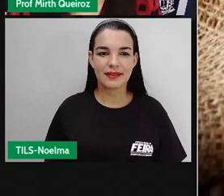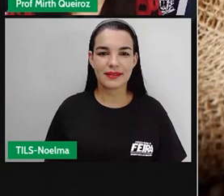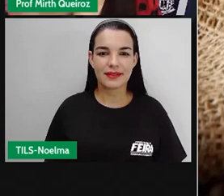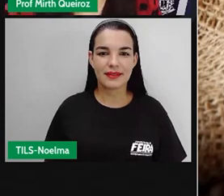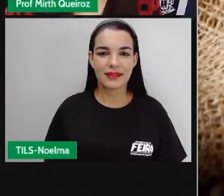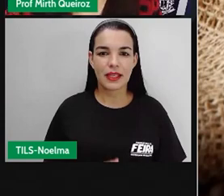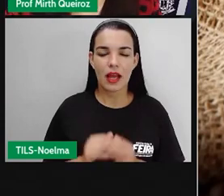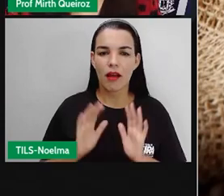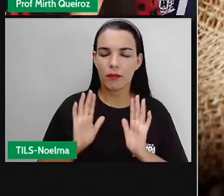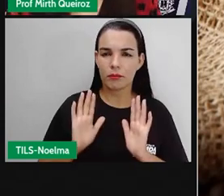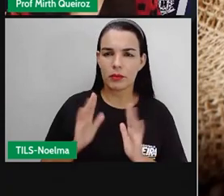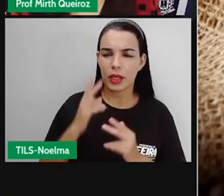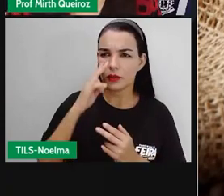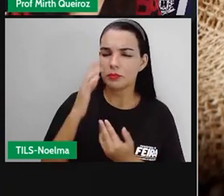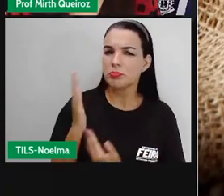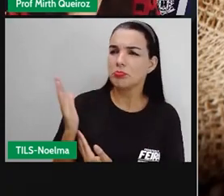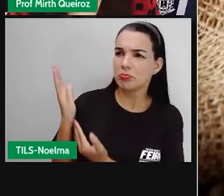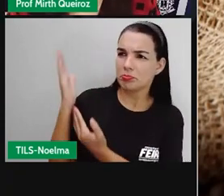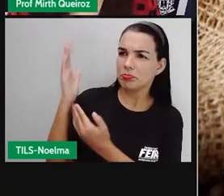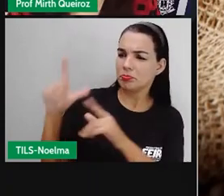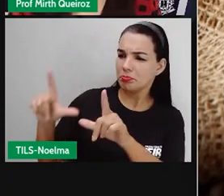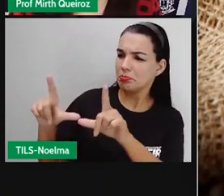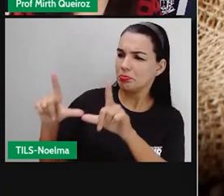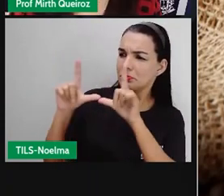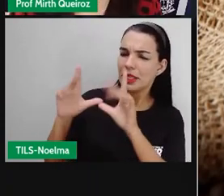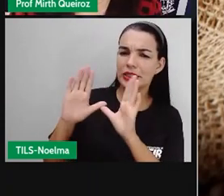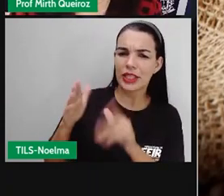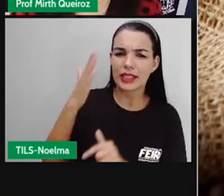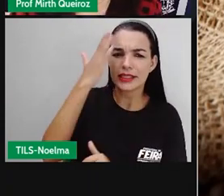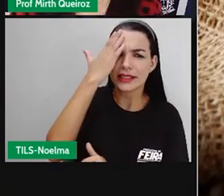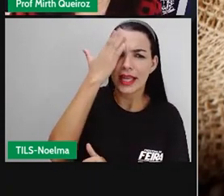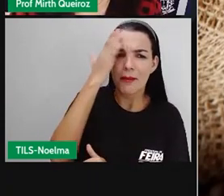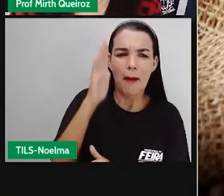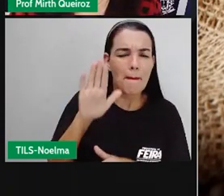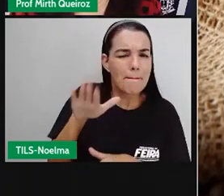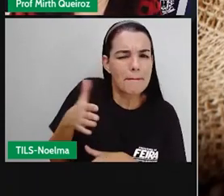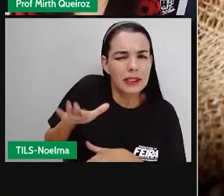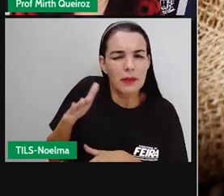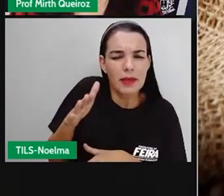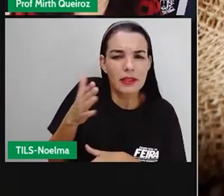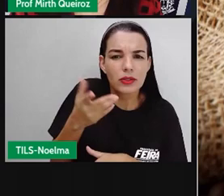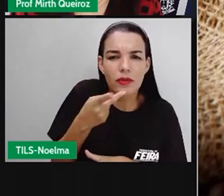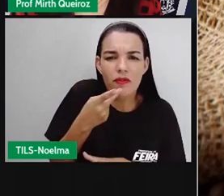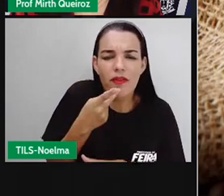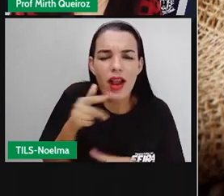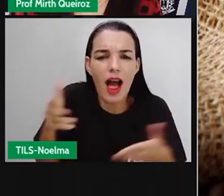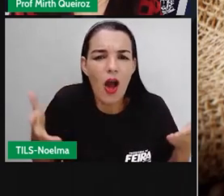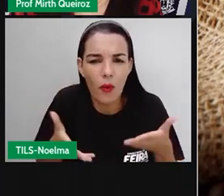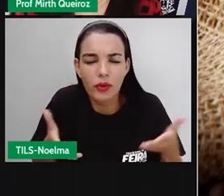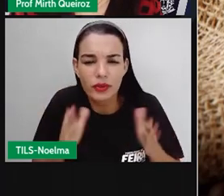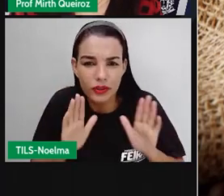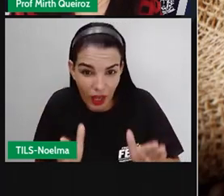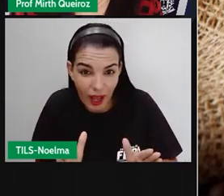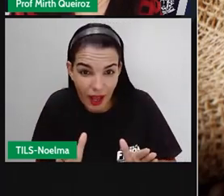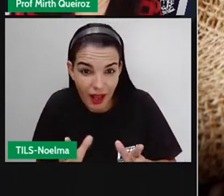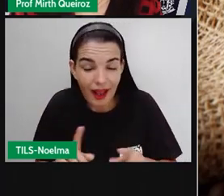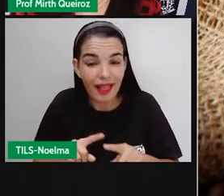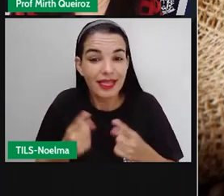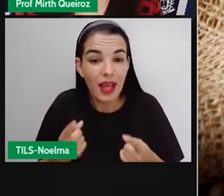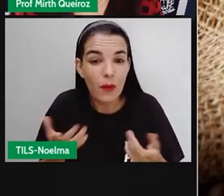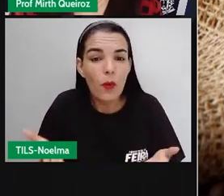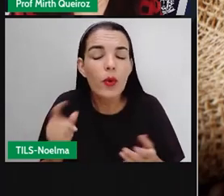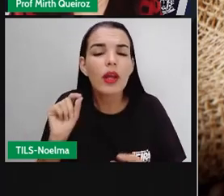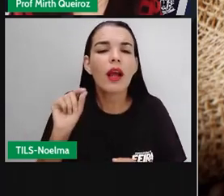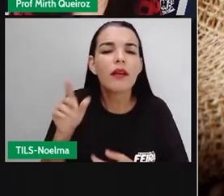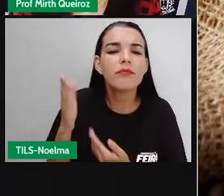Já pela imagem dá para vocês saberem mais ou menos sobre o que nós iremos falar, né? Nós temos aí o que?